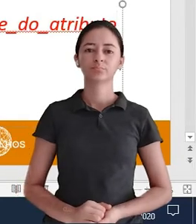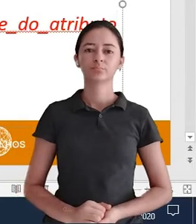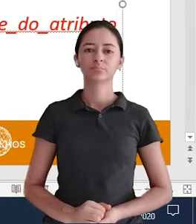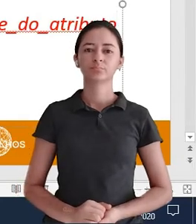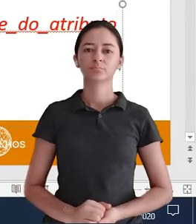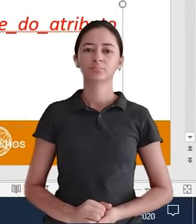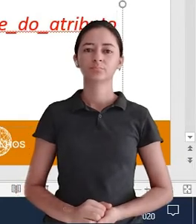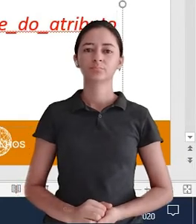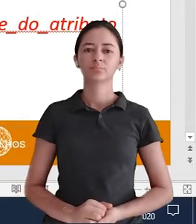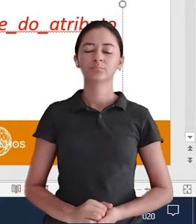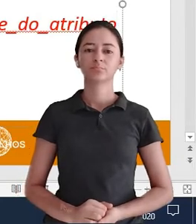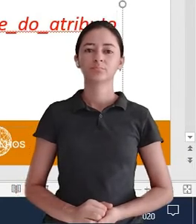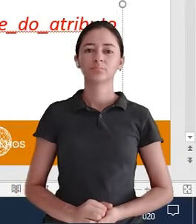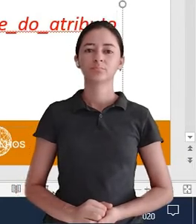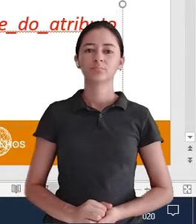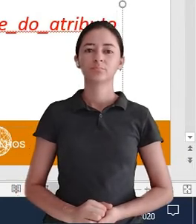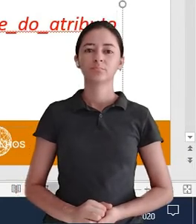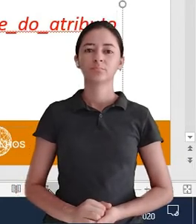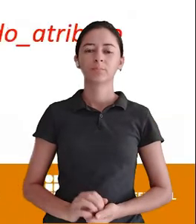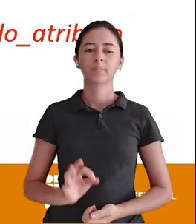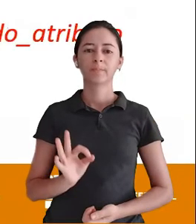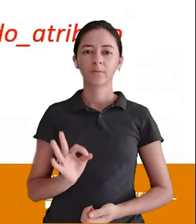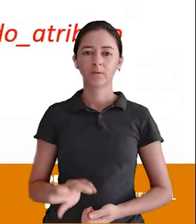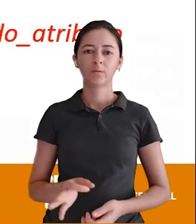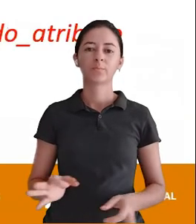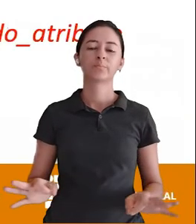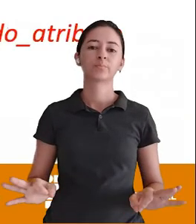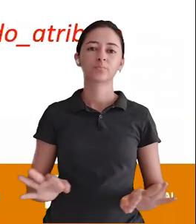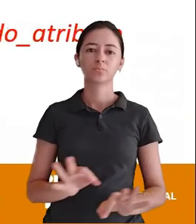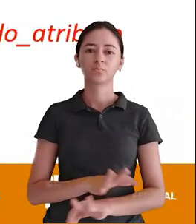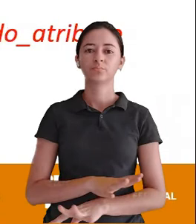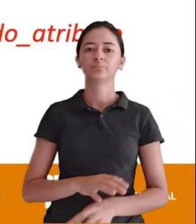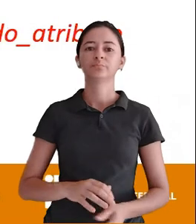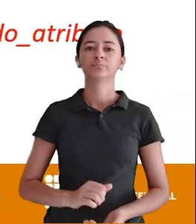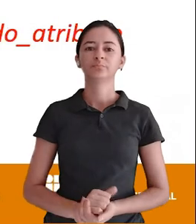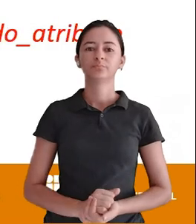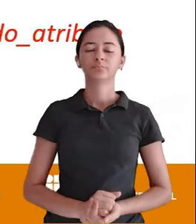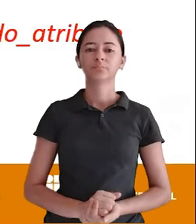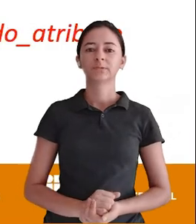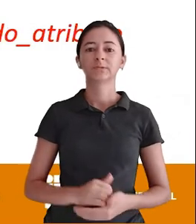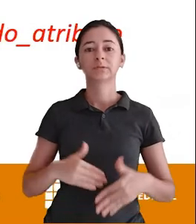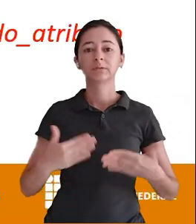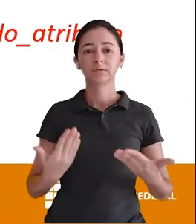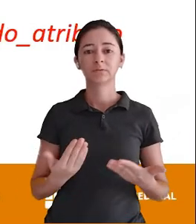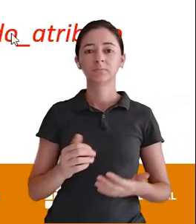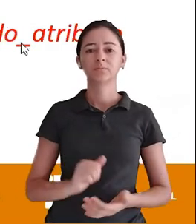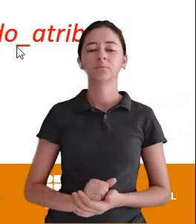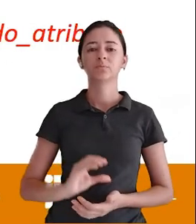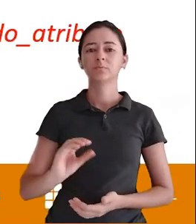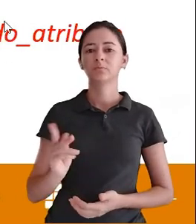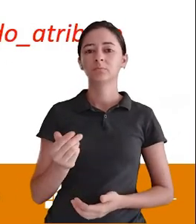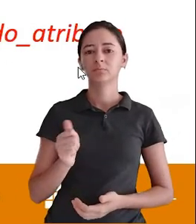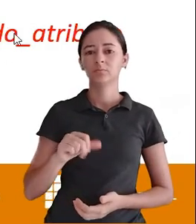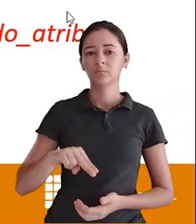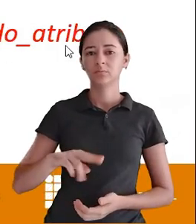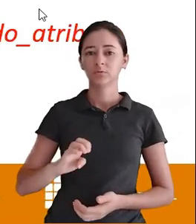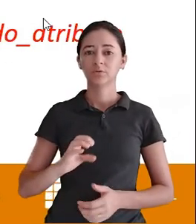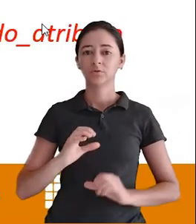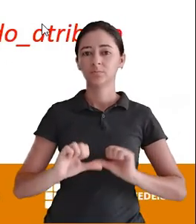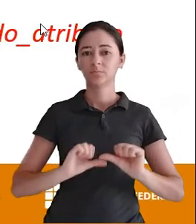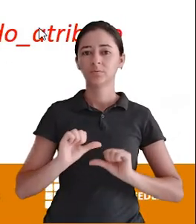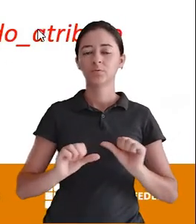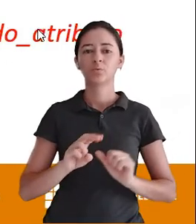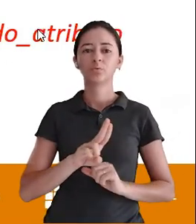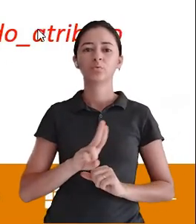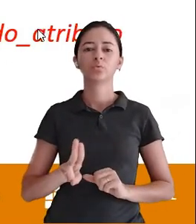Atributo Muito bem Pronto Tá legal Tá Então olha só Change Aí o nome Do atributo